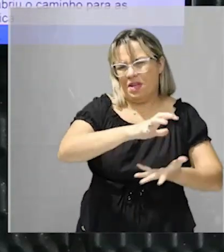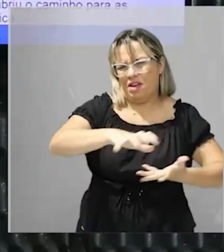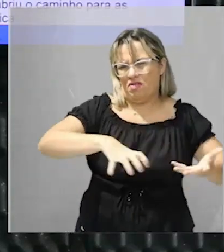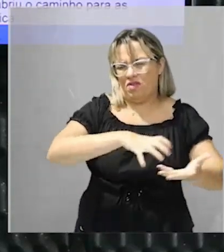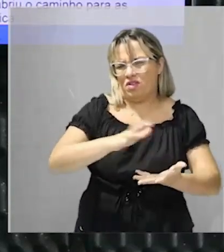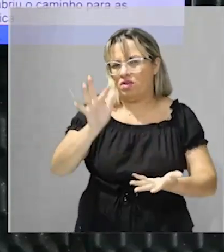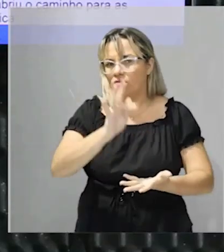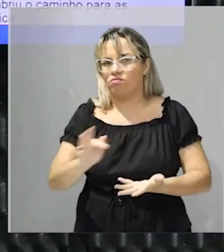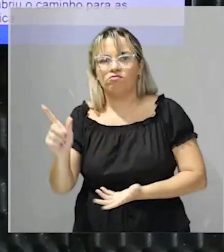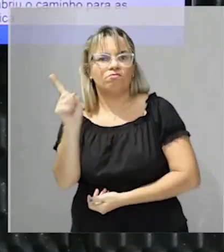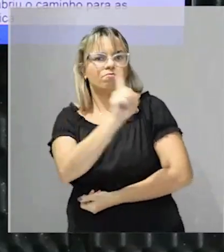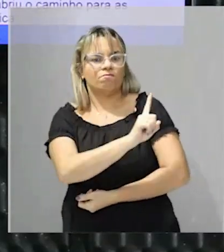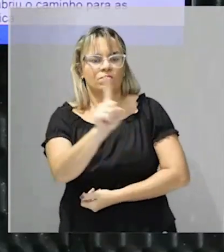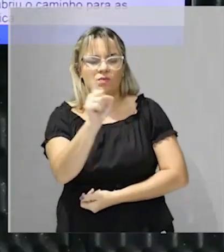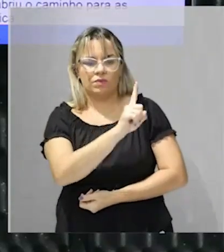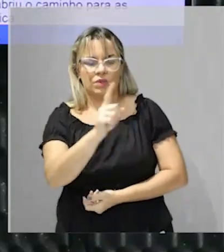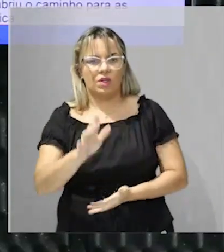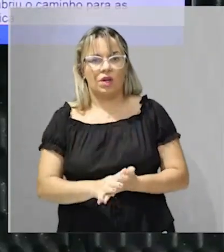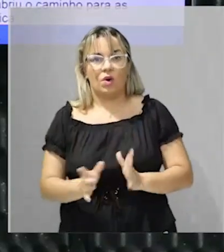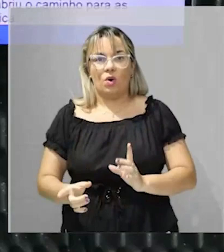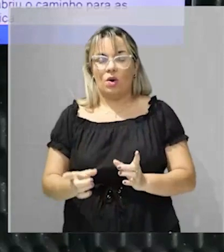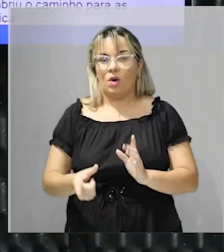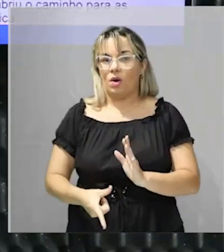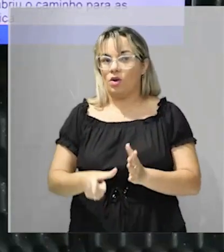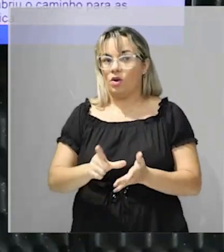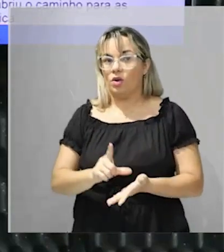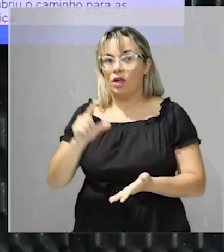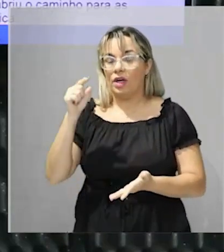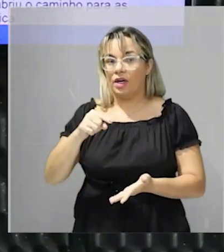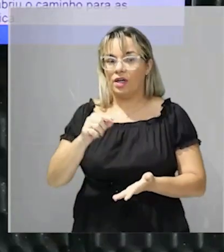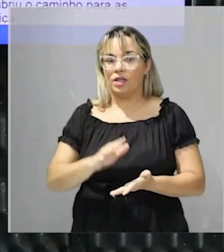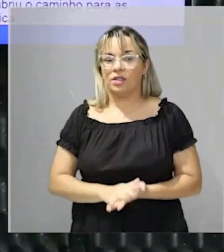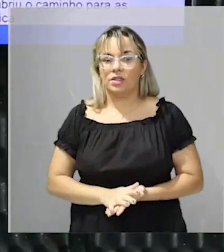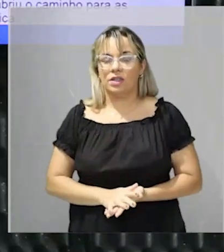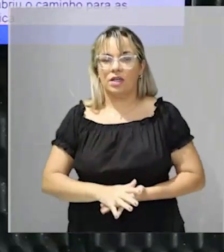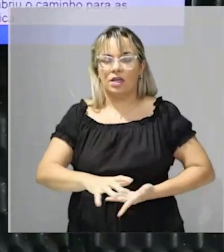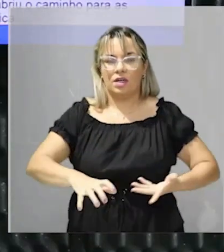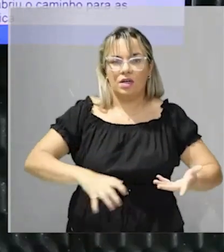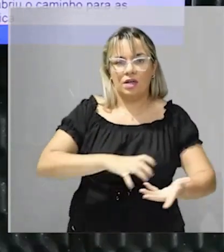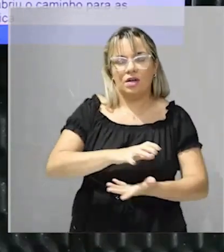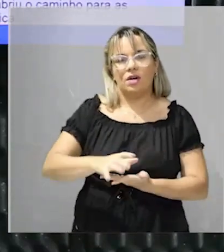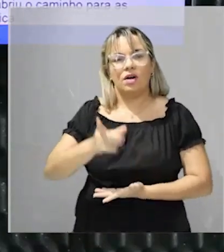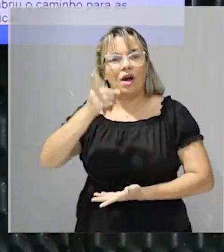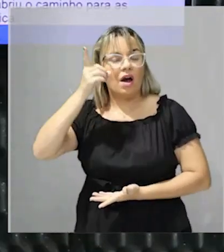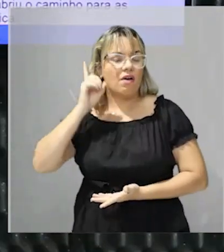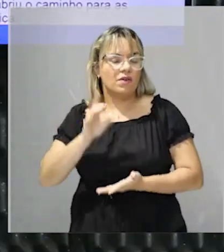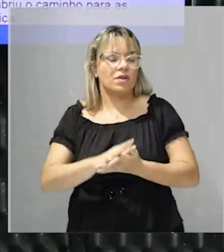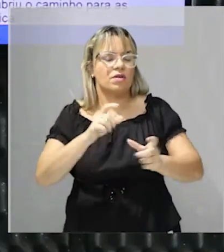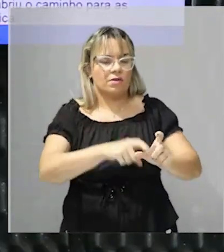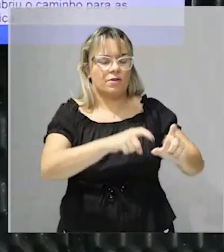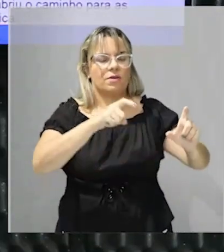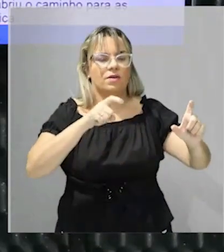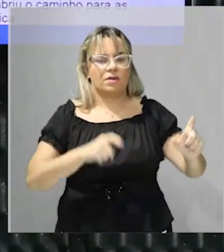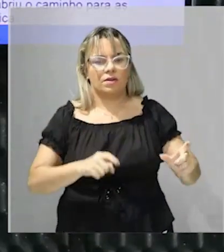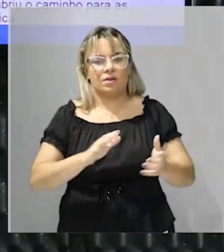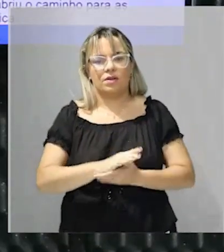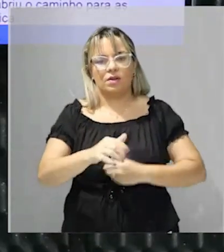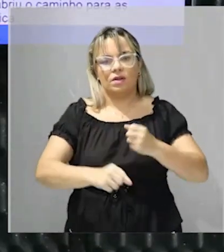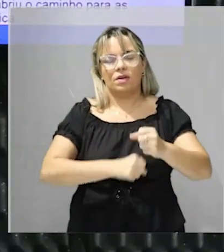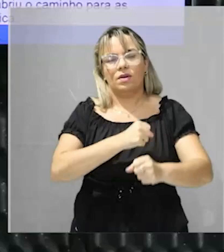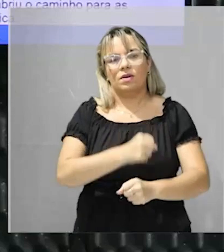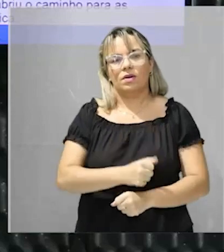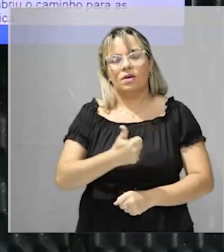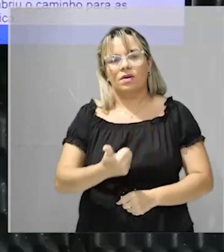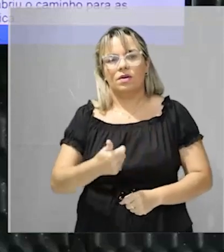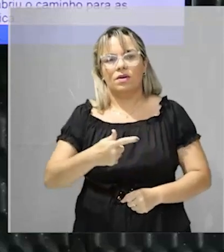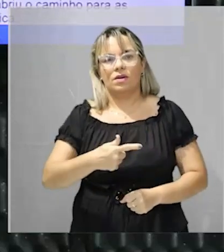pelo contrário quem veio primeiro foi a Revolução Americana a independência dos Estados Unidos é de 1776